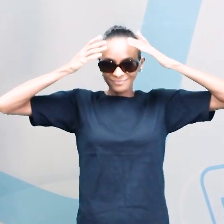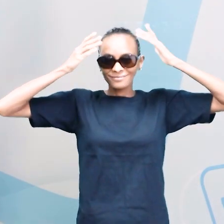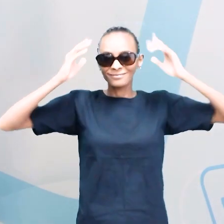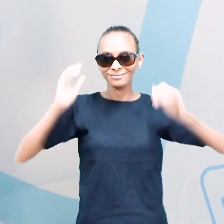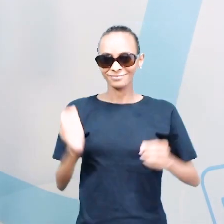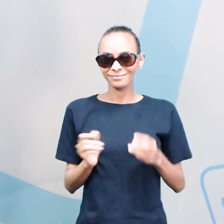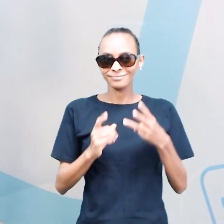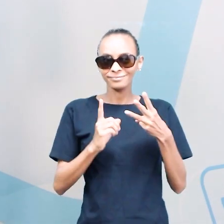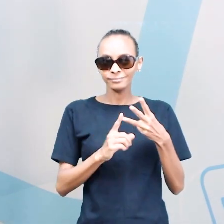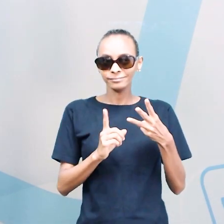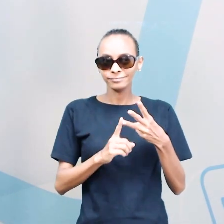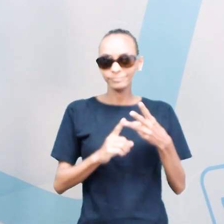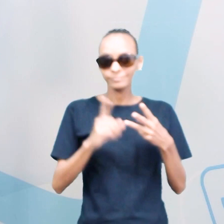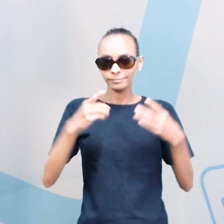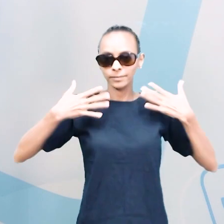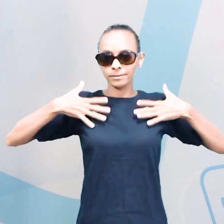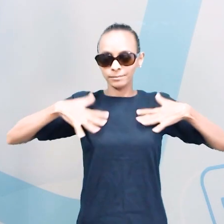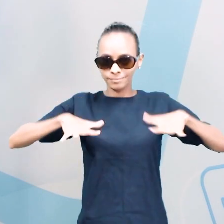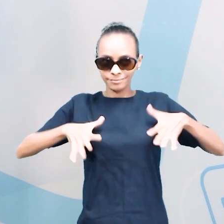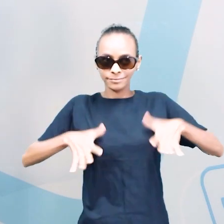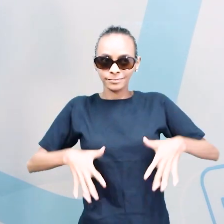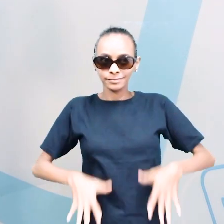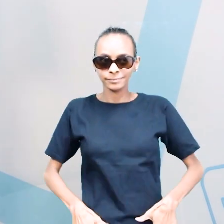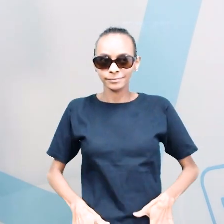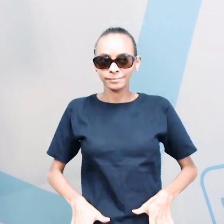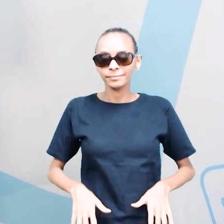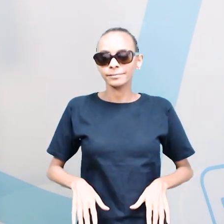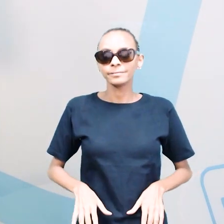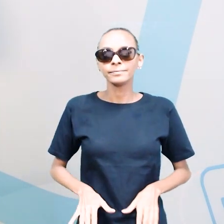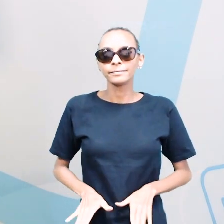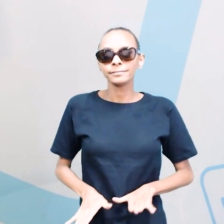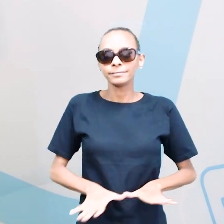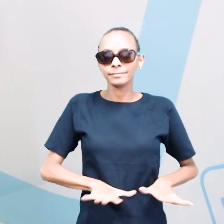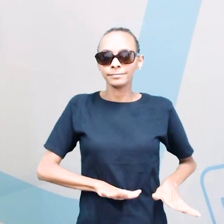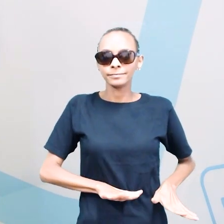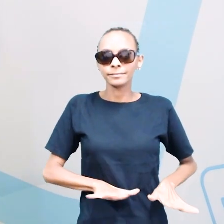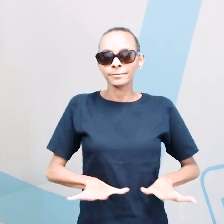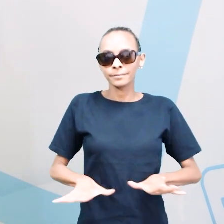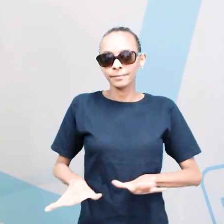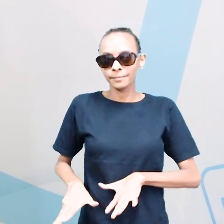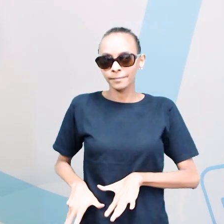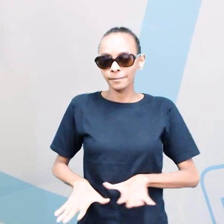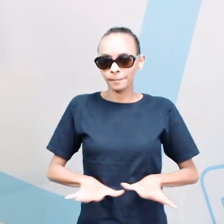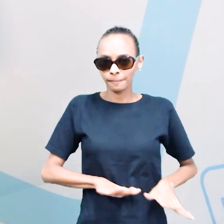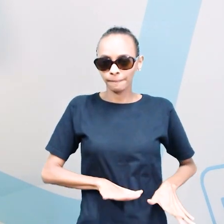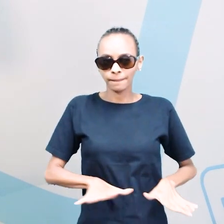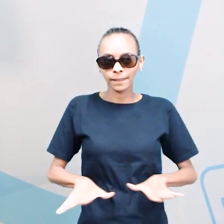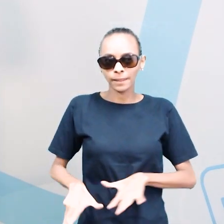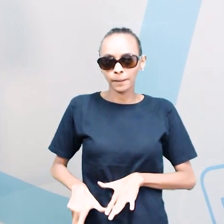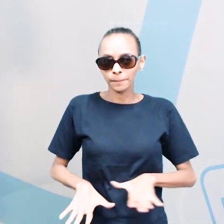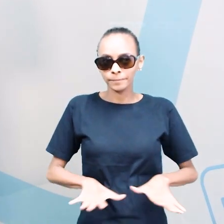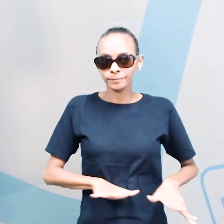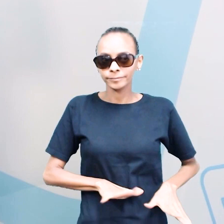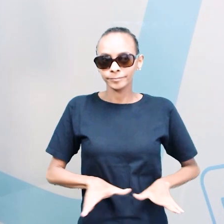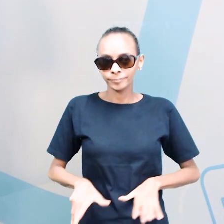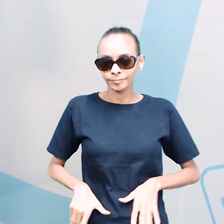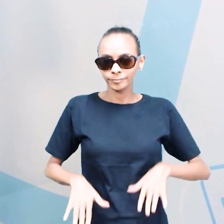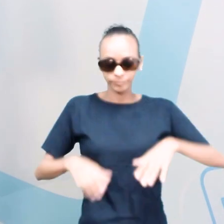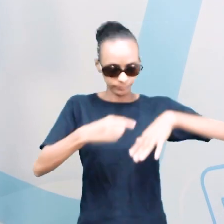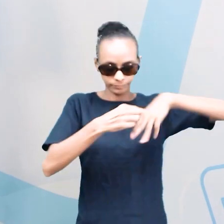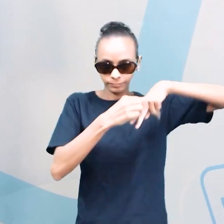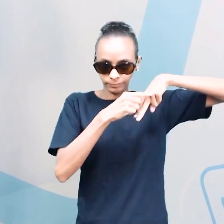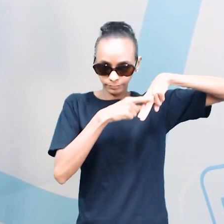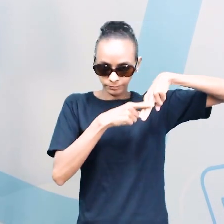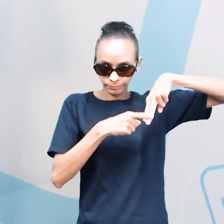T-shirt. Dress. Dress. Skirt. Skirt. Jeans.